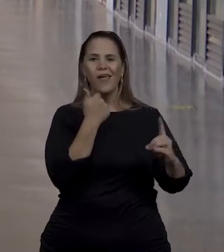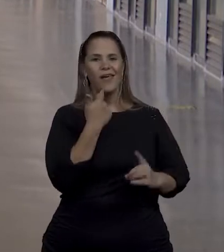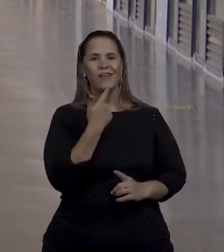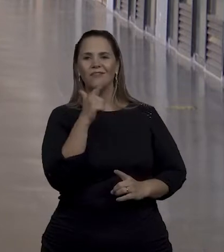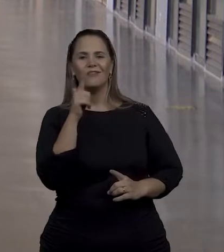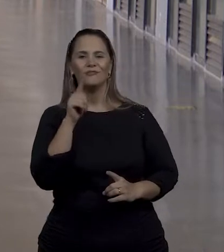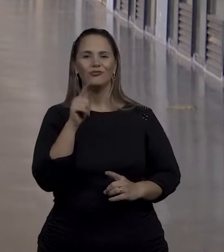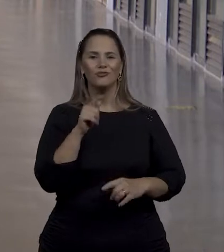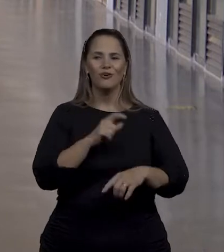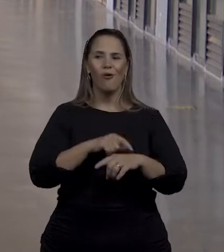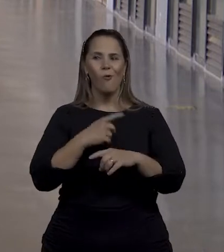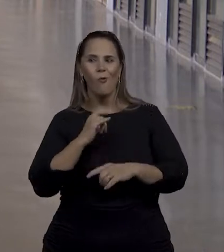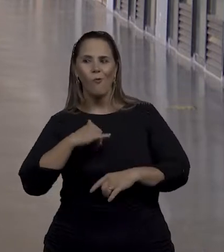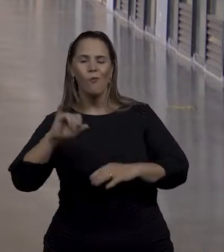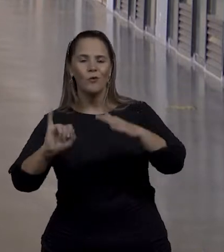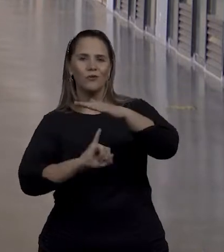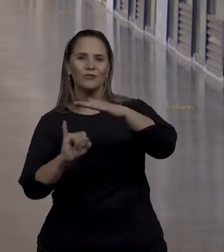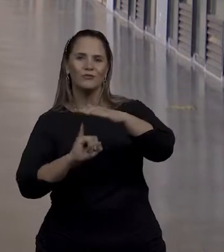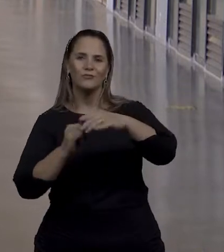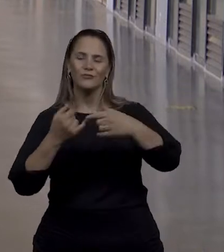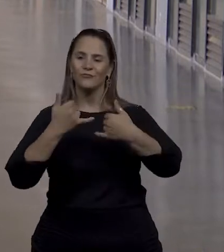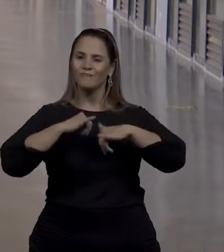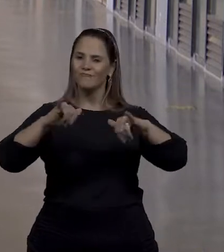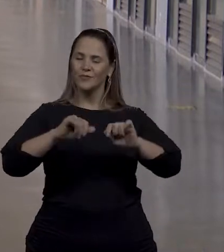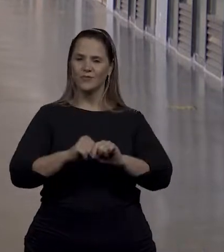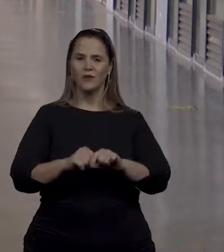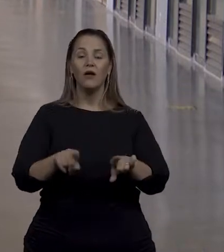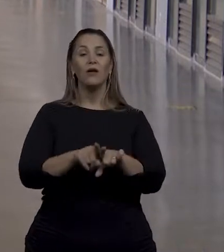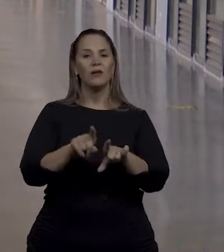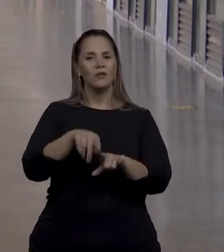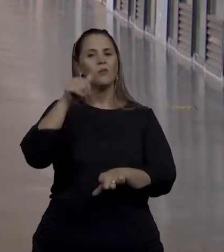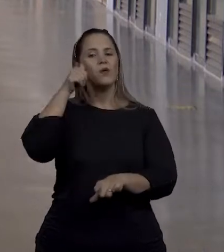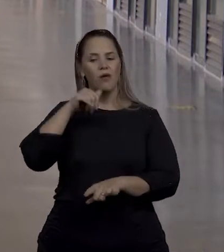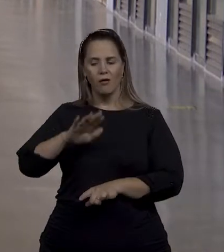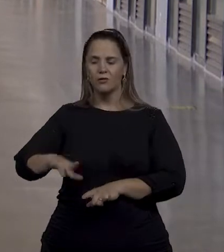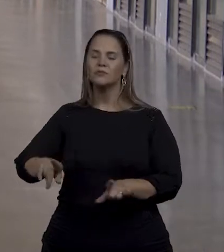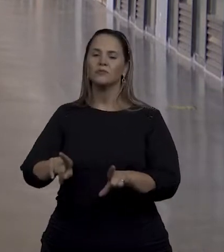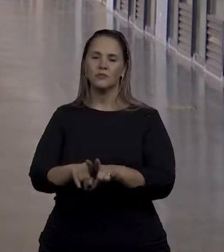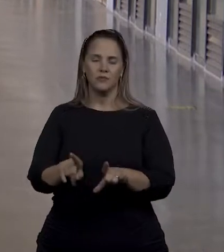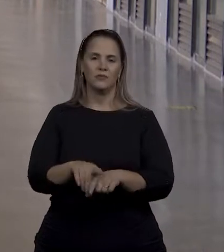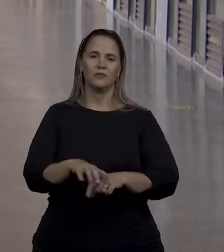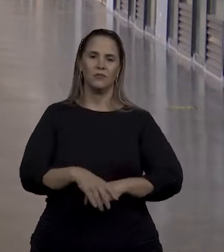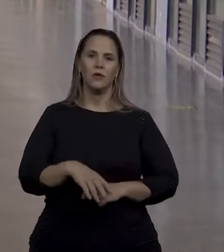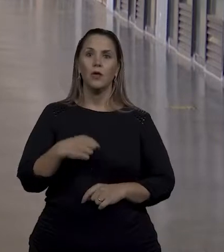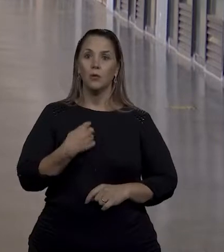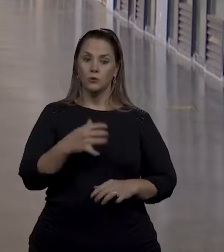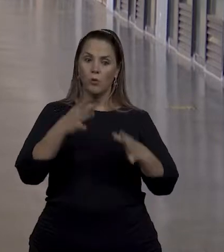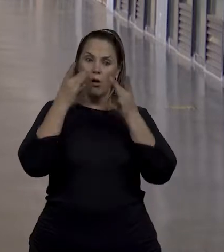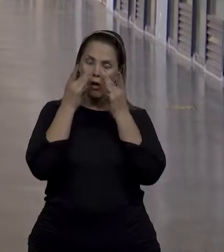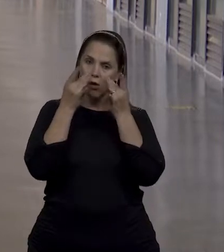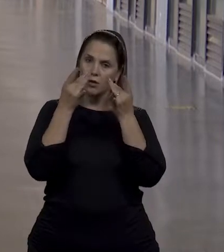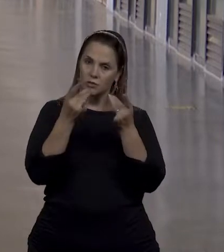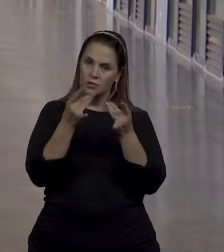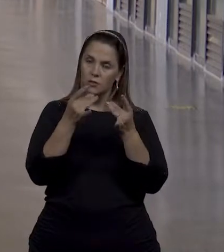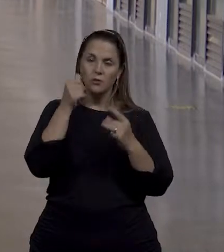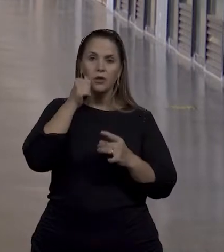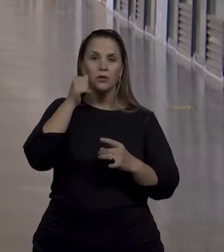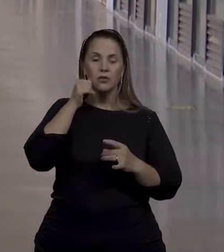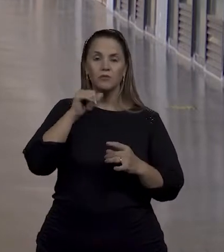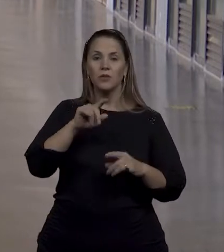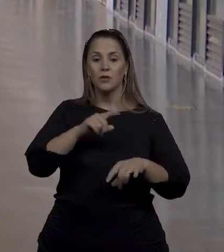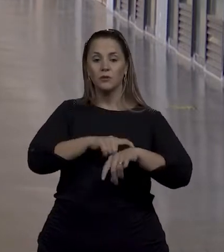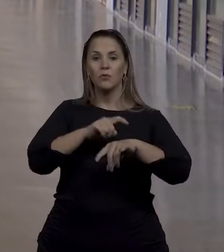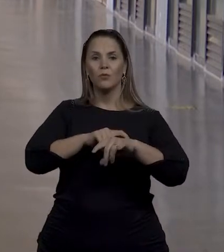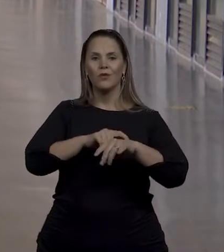mais com mulheres com deficiência e com meninas também. No caso das meninas, a gente chama a atenção para o fechamento das escolas.